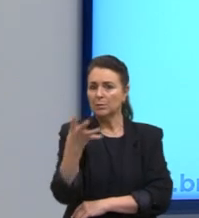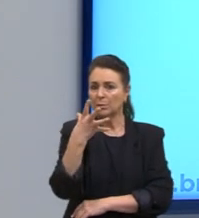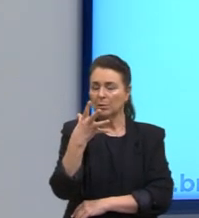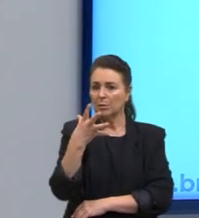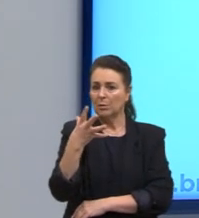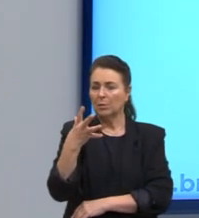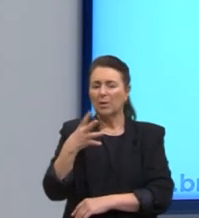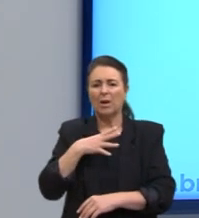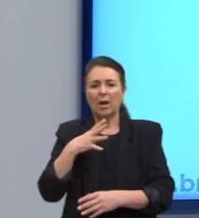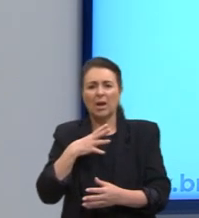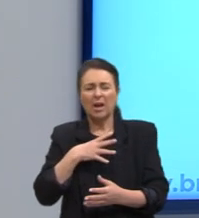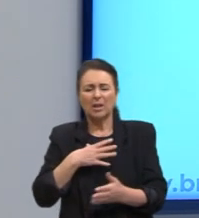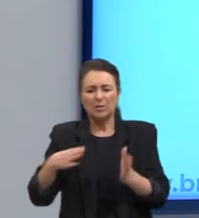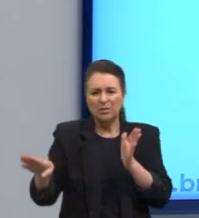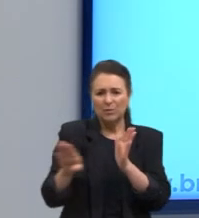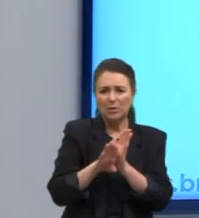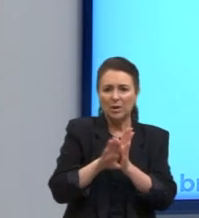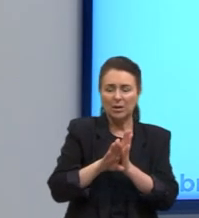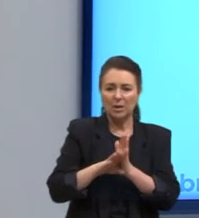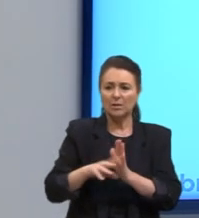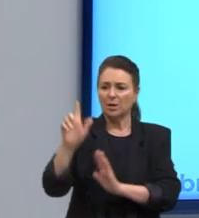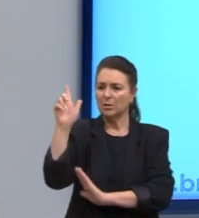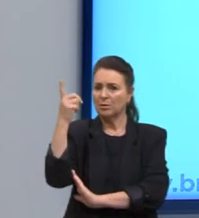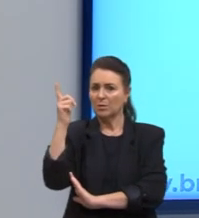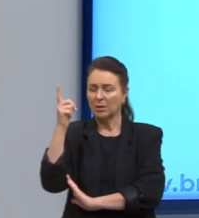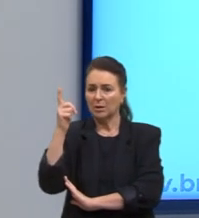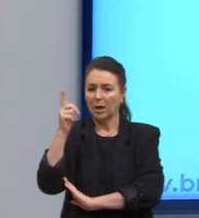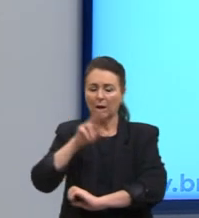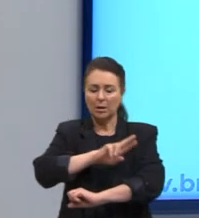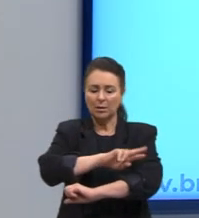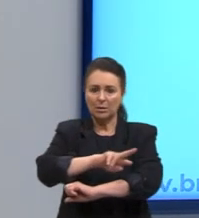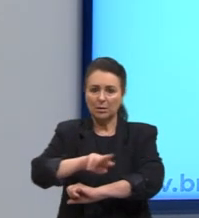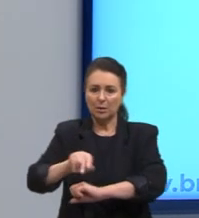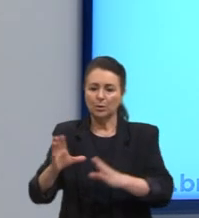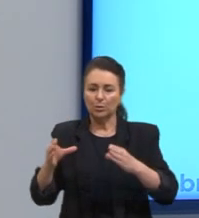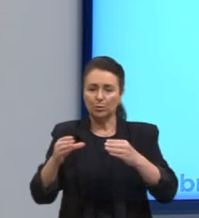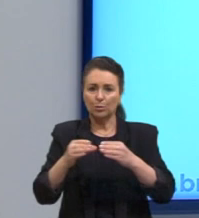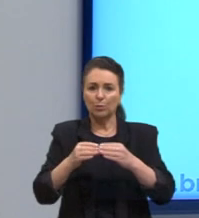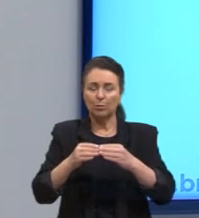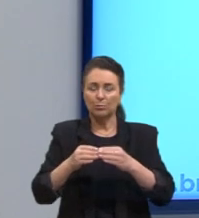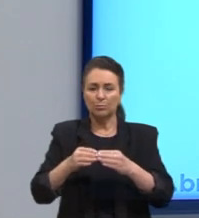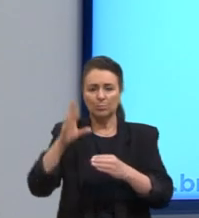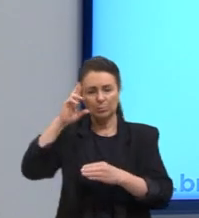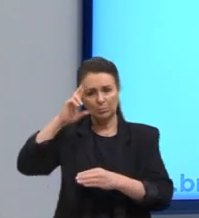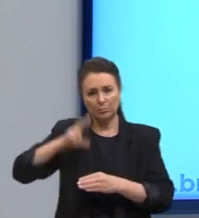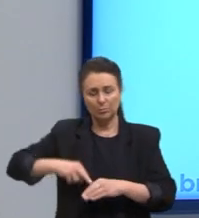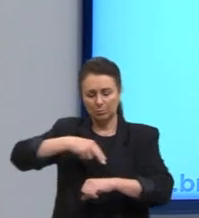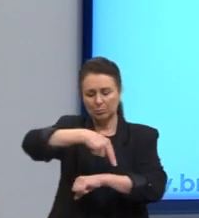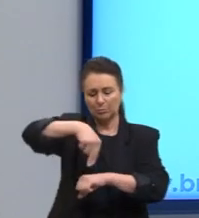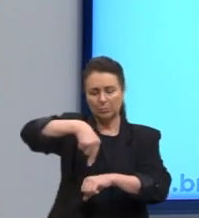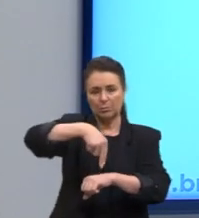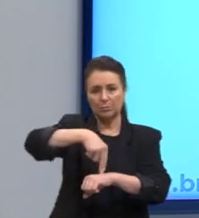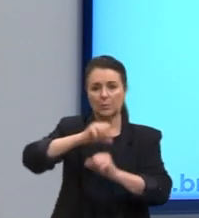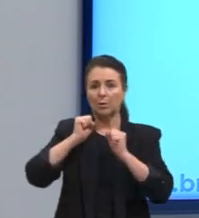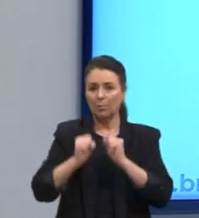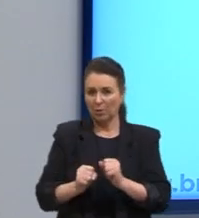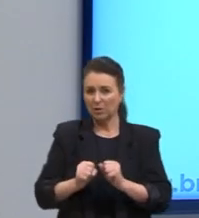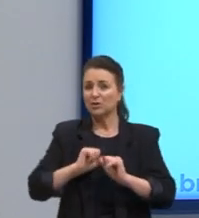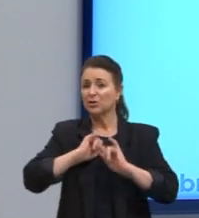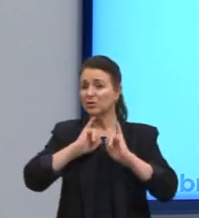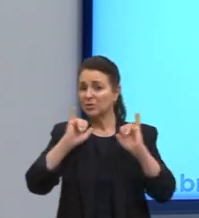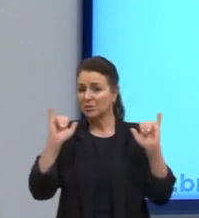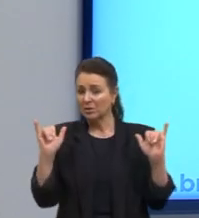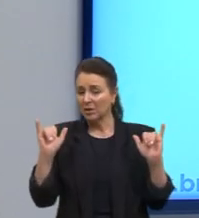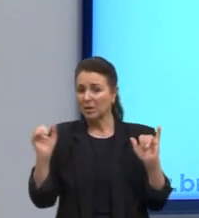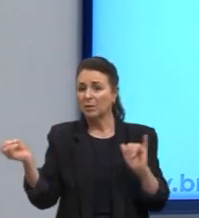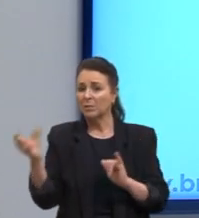fronteiras geográficas e raciais de classe e nacionalidade. Nesse sentido, pode-se dizer que a modernidade une